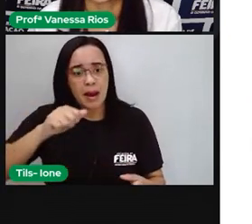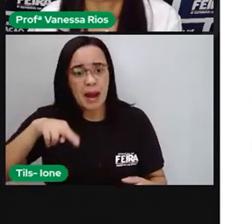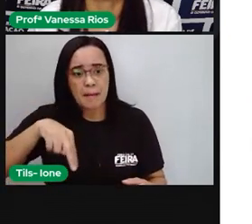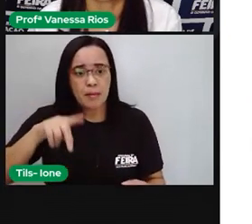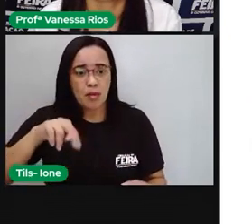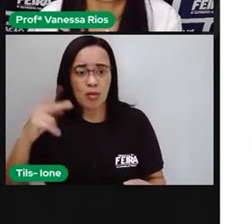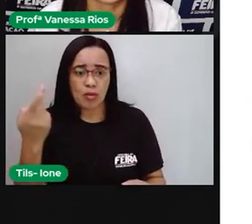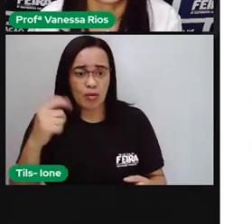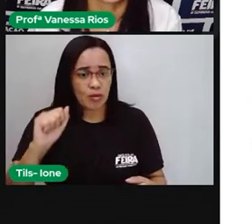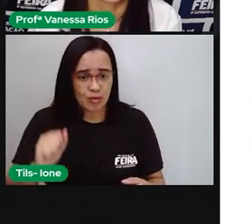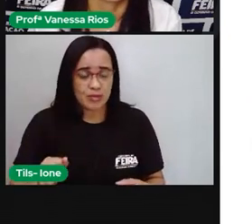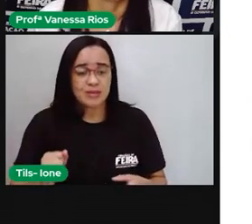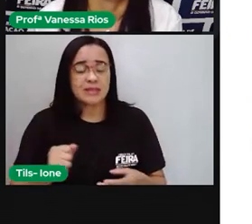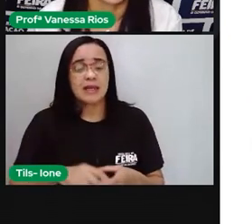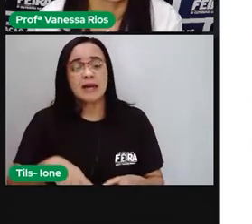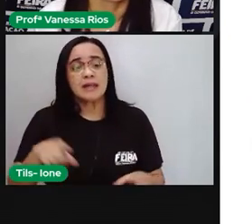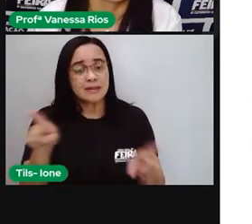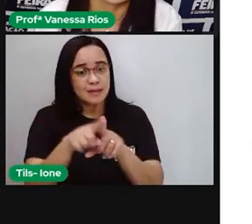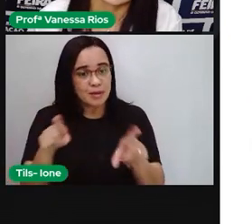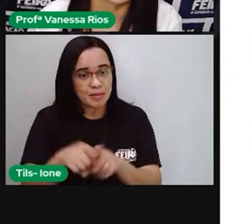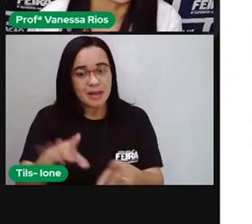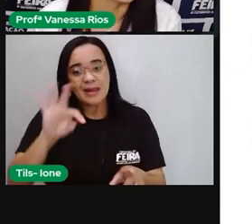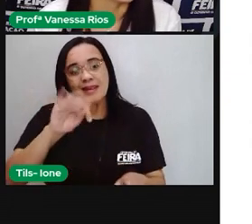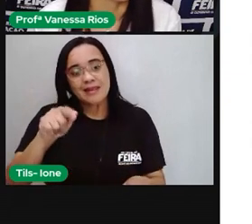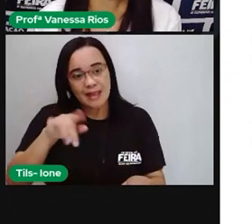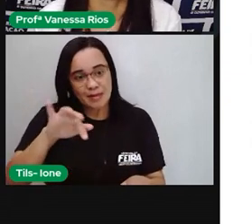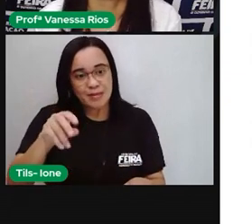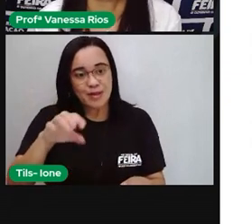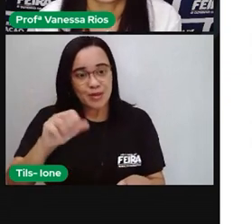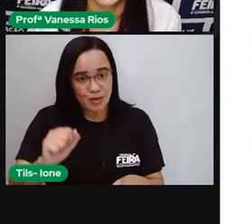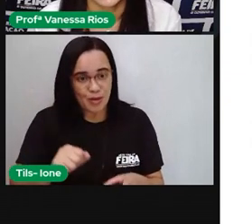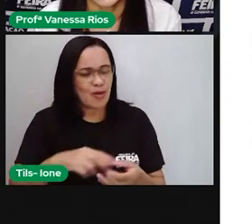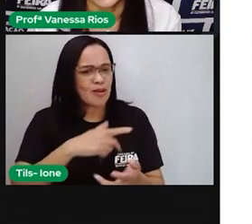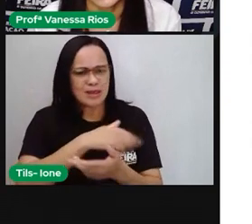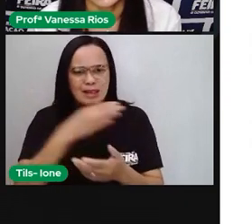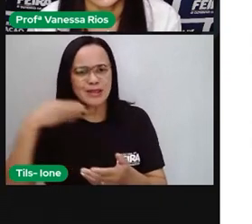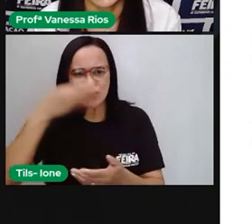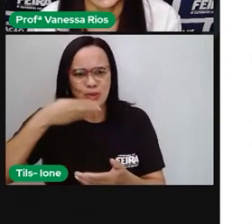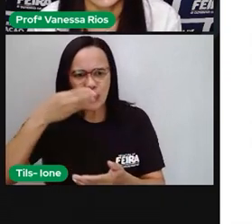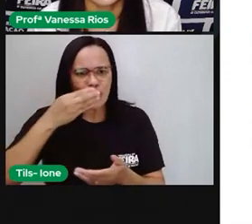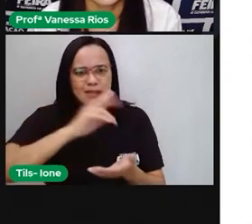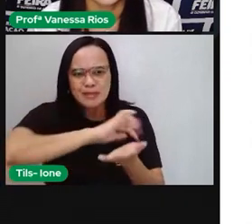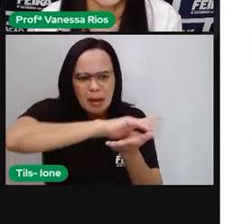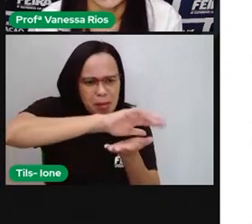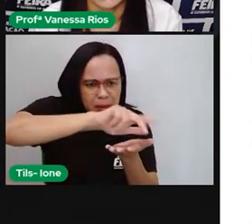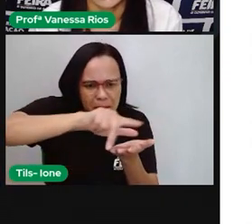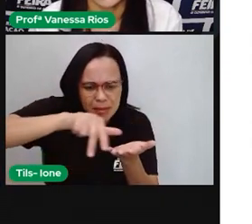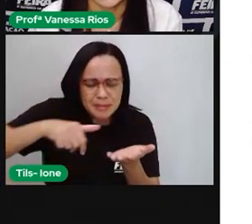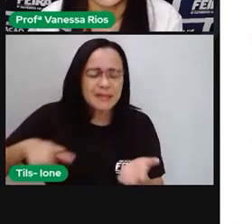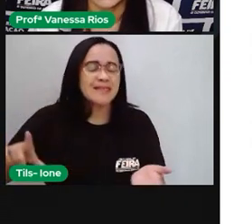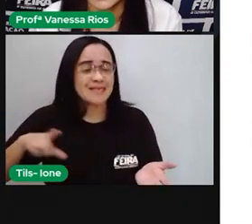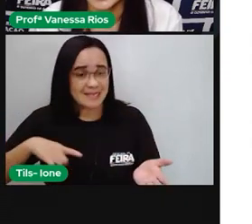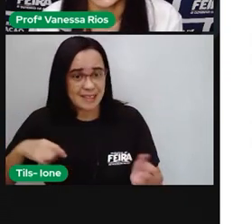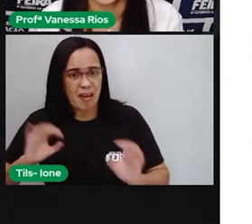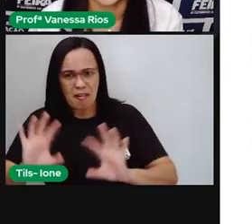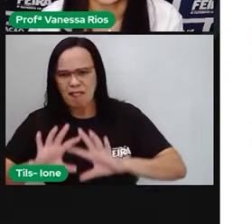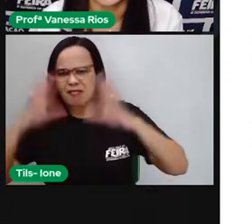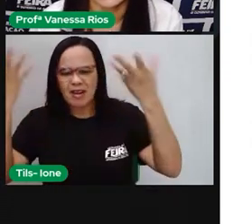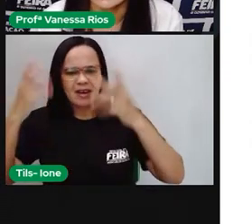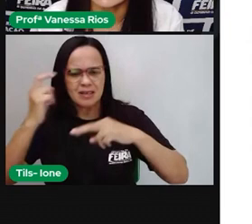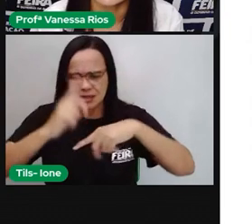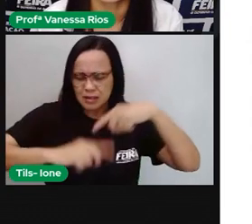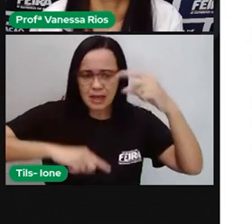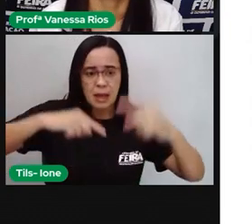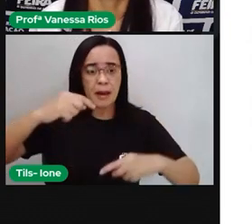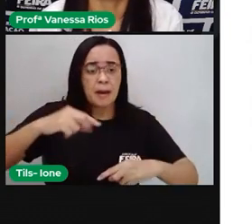cocada, tapioca, pé de moleque, entre tantos outros. Então, além das festas, das músicas, das